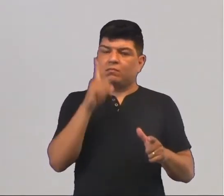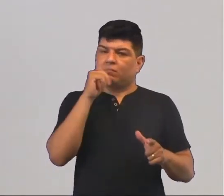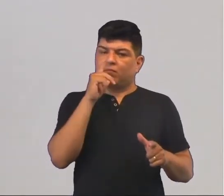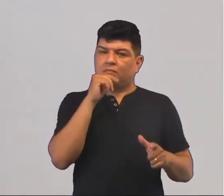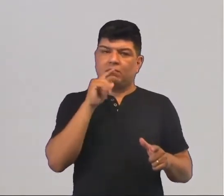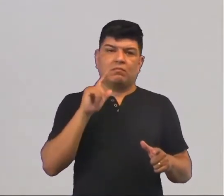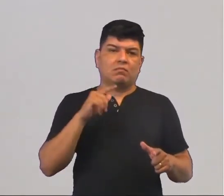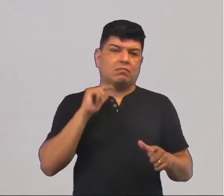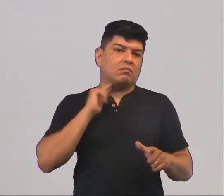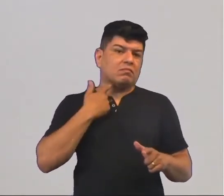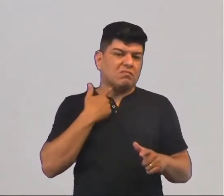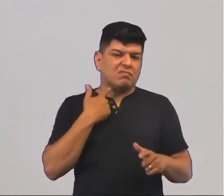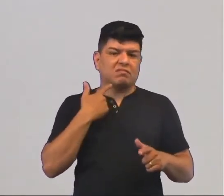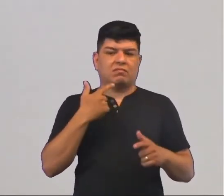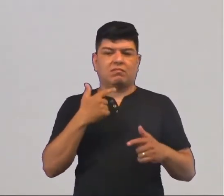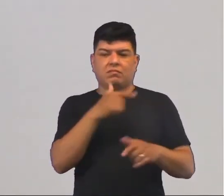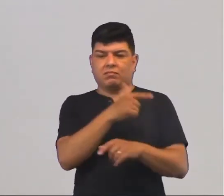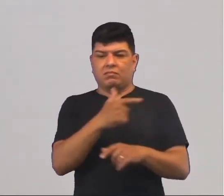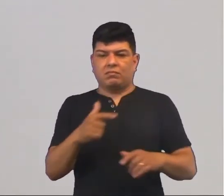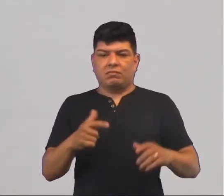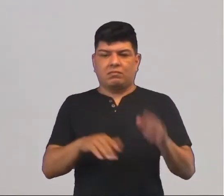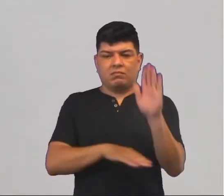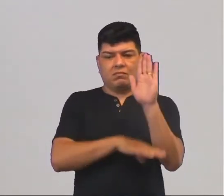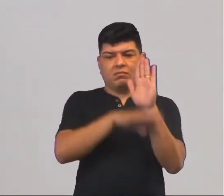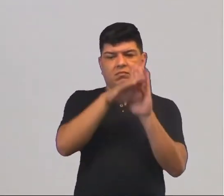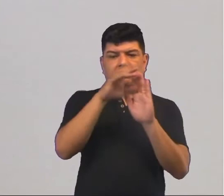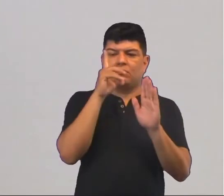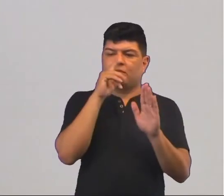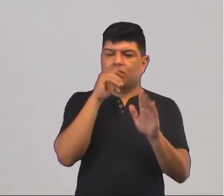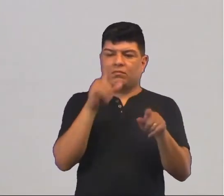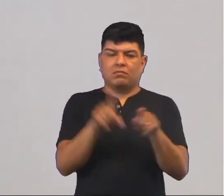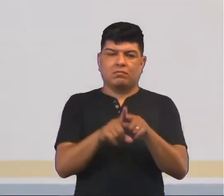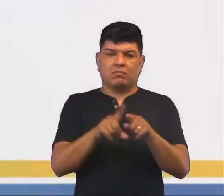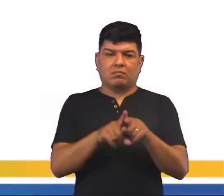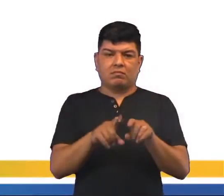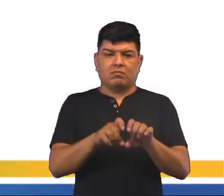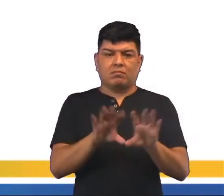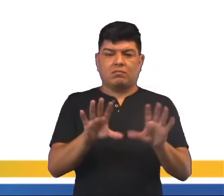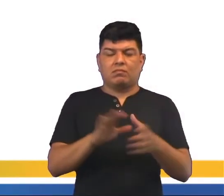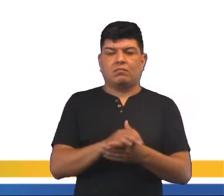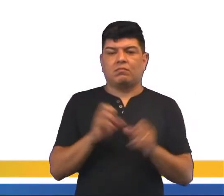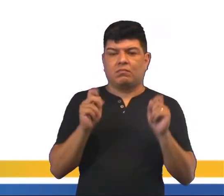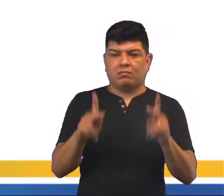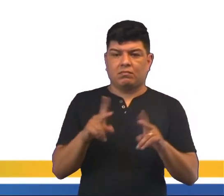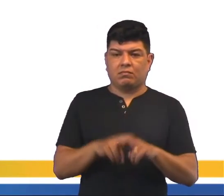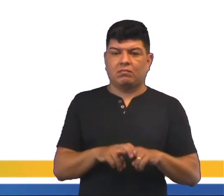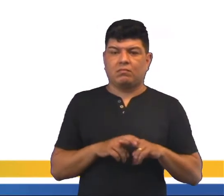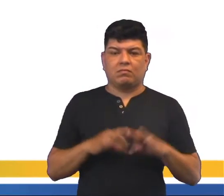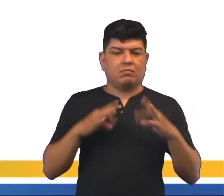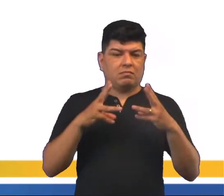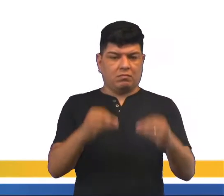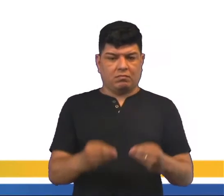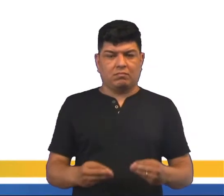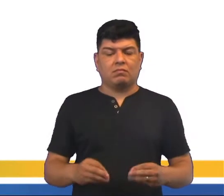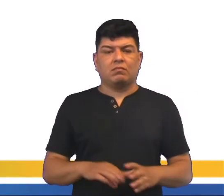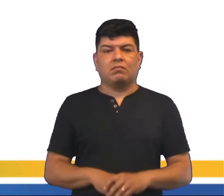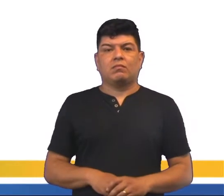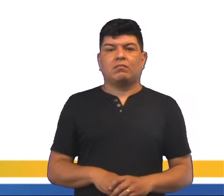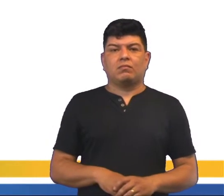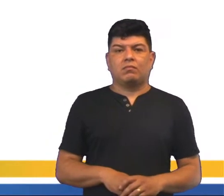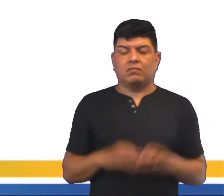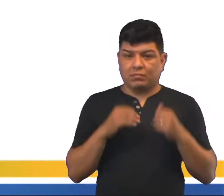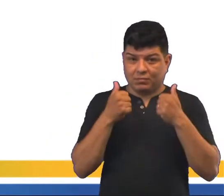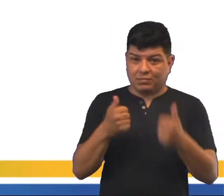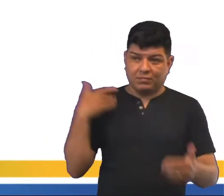básico, próximo a esgotos, ou em locais que alagam, que não tem essa infraestrutura. Então, tem toda essa questão.